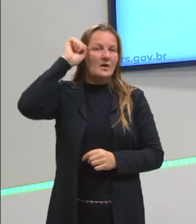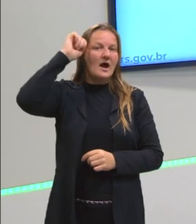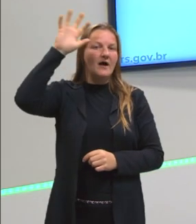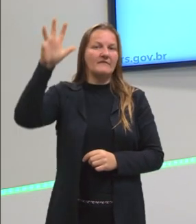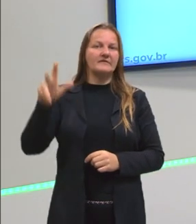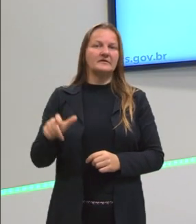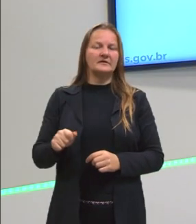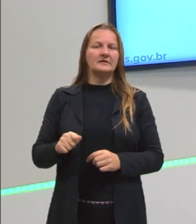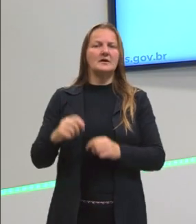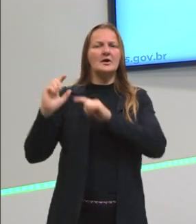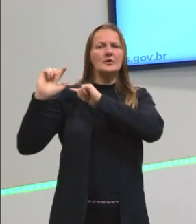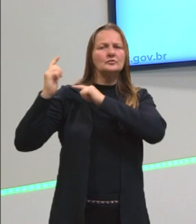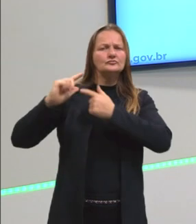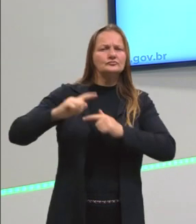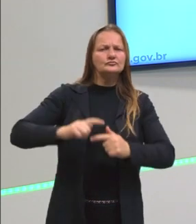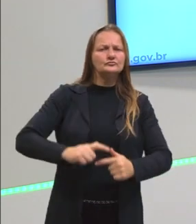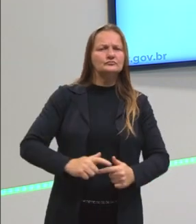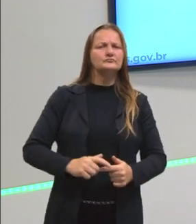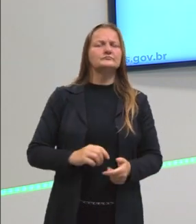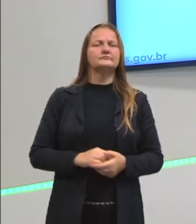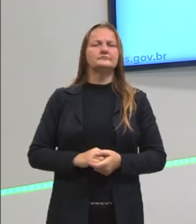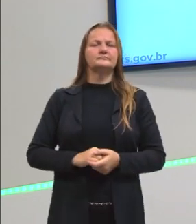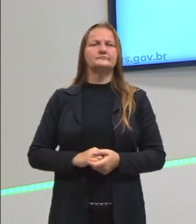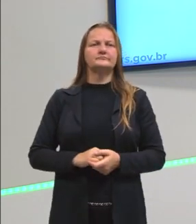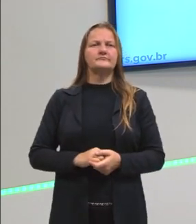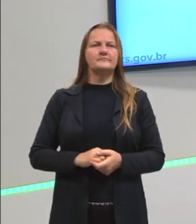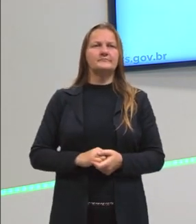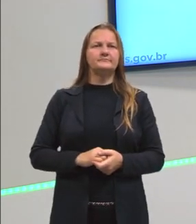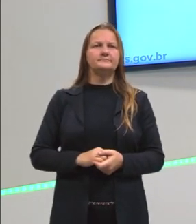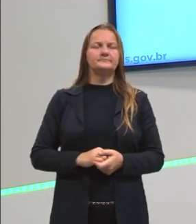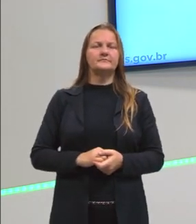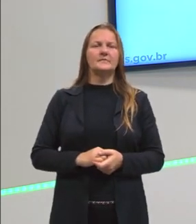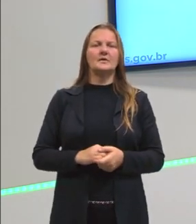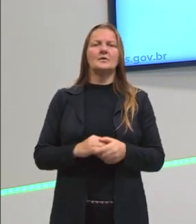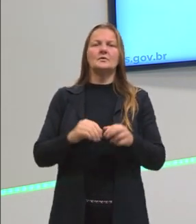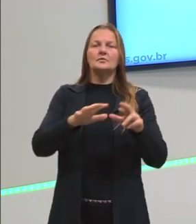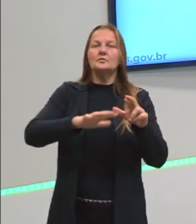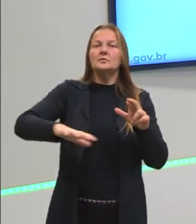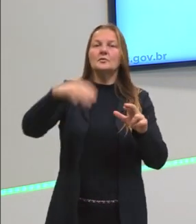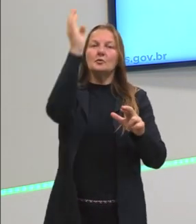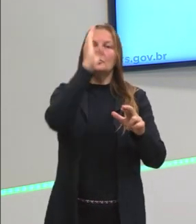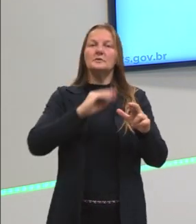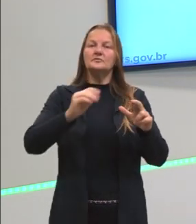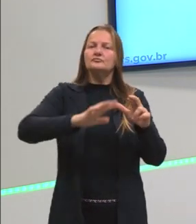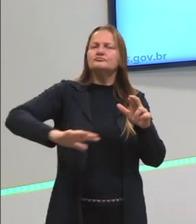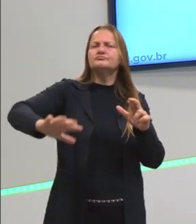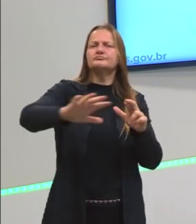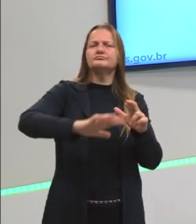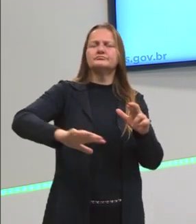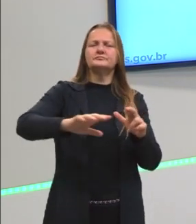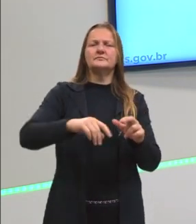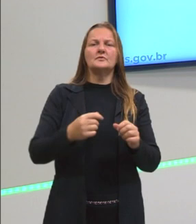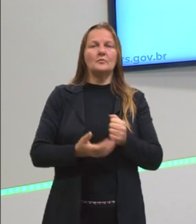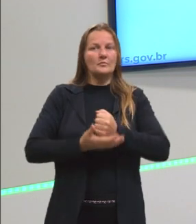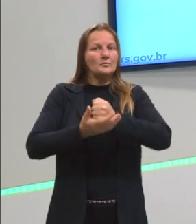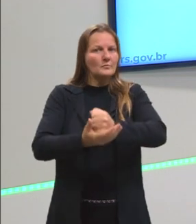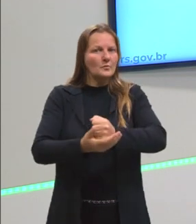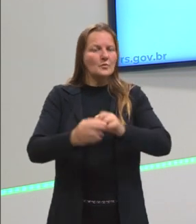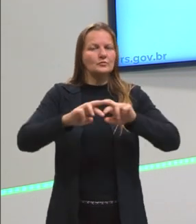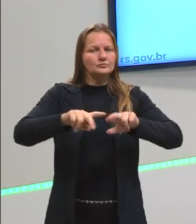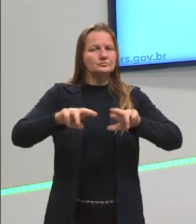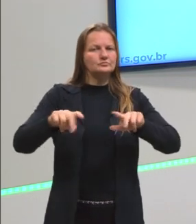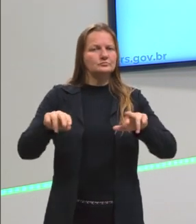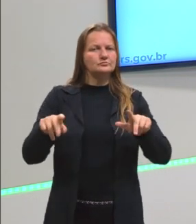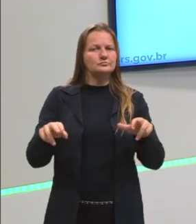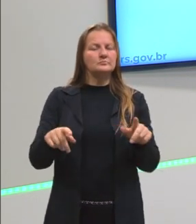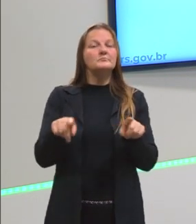As nossas tradições, como já falei, a extensão territorial do Brasil, isso favorece a diversidade cultural,